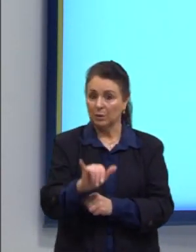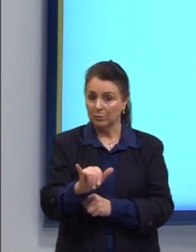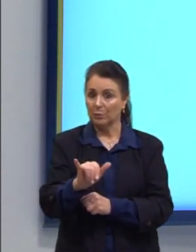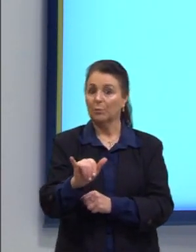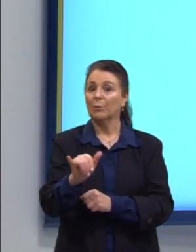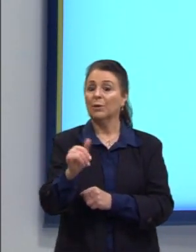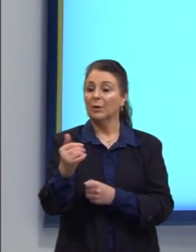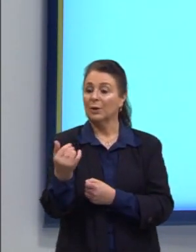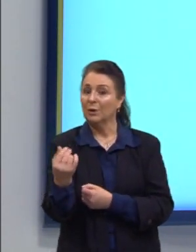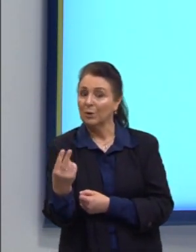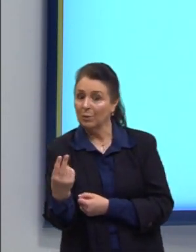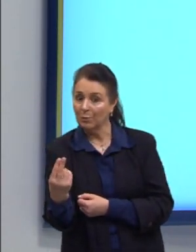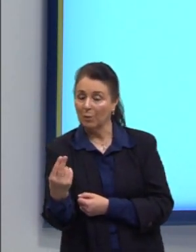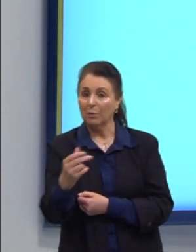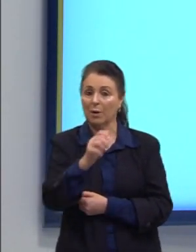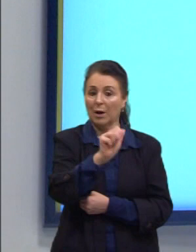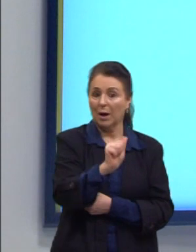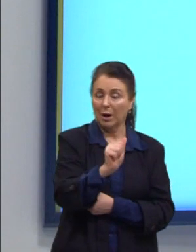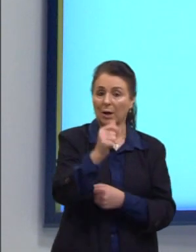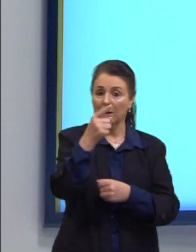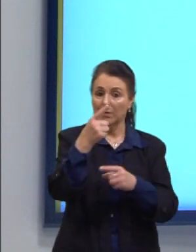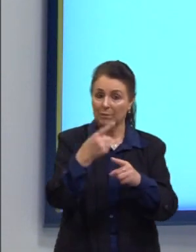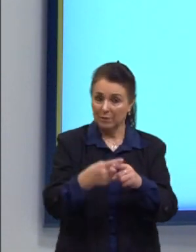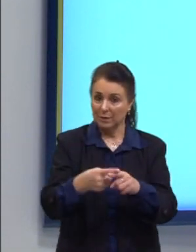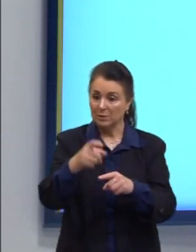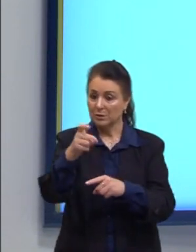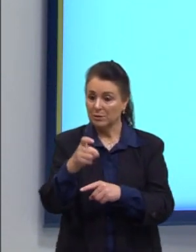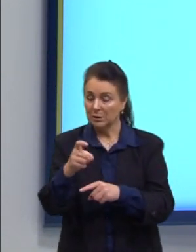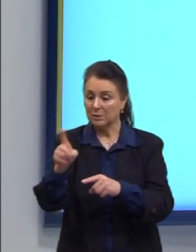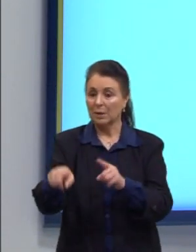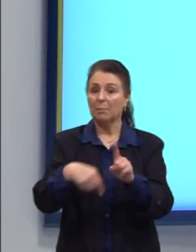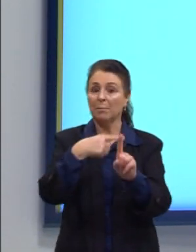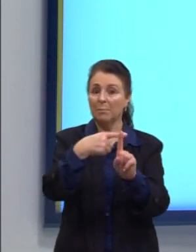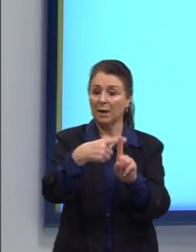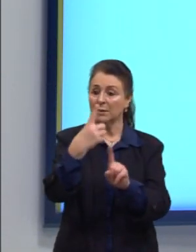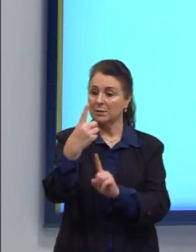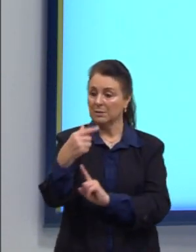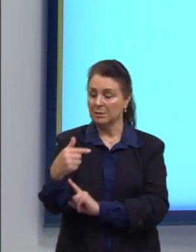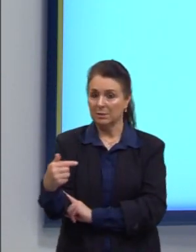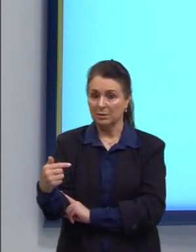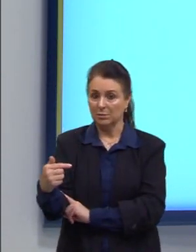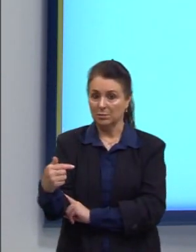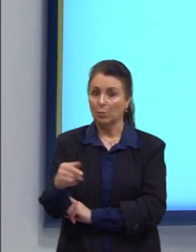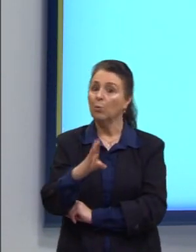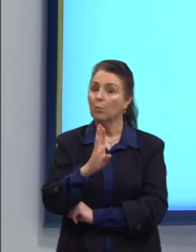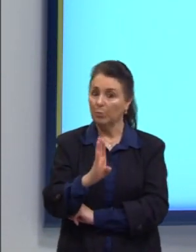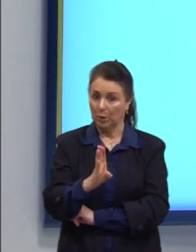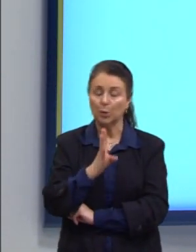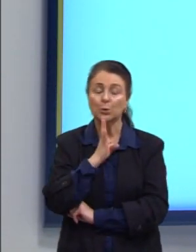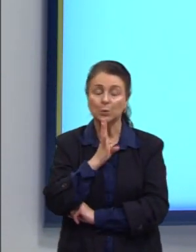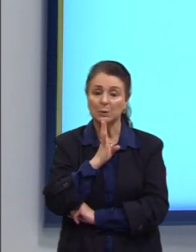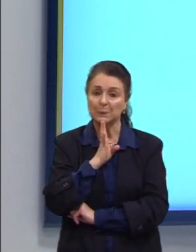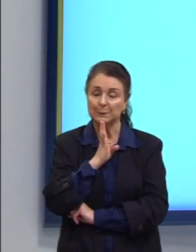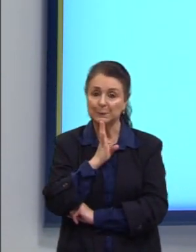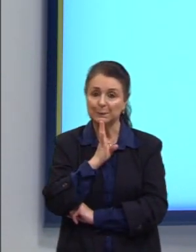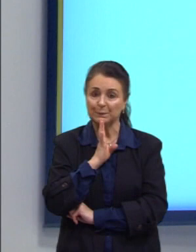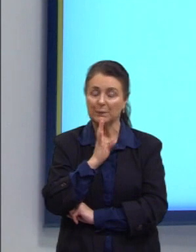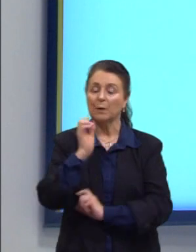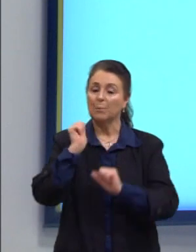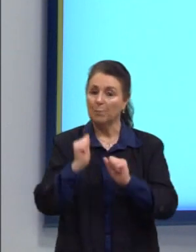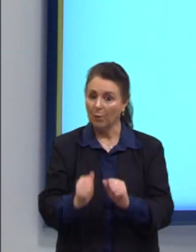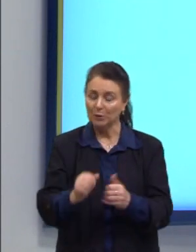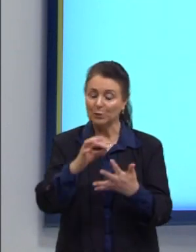igual a A vezes X mais 17. O valor do B eu já sei. E aí eu posso ainda